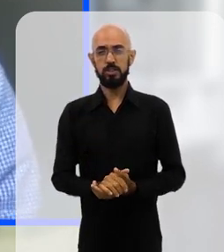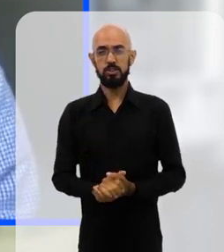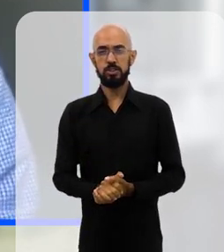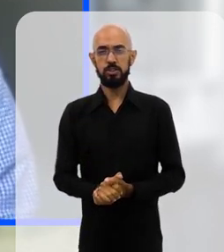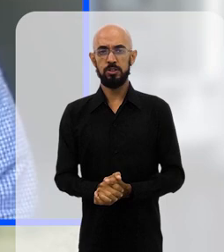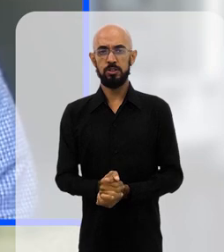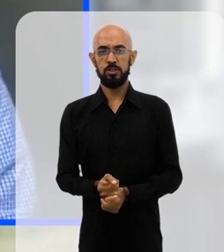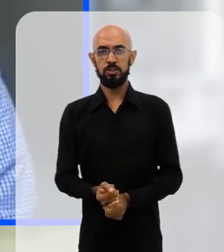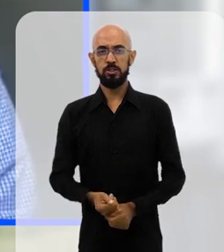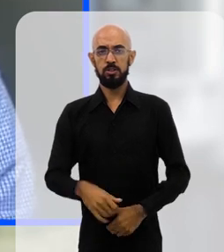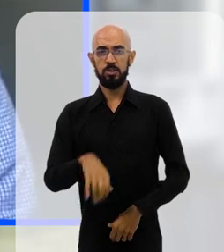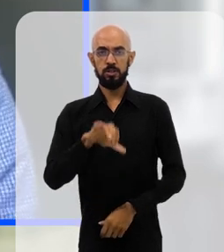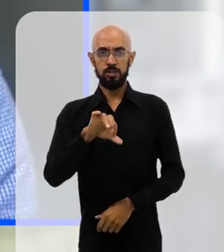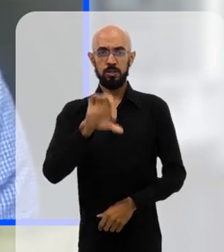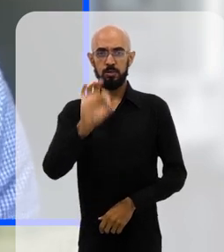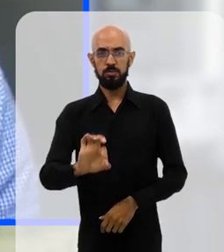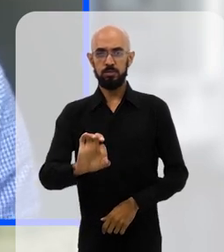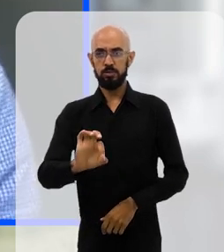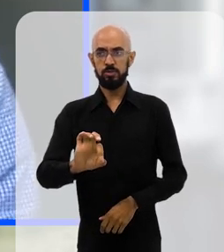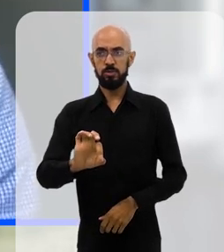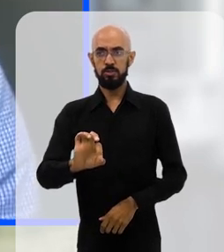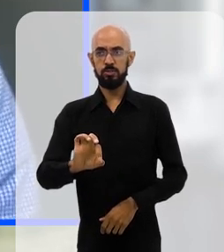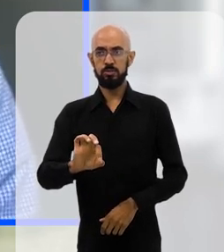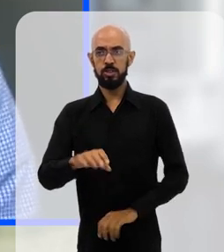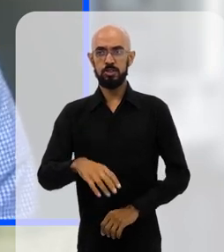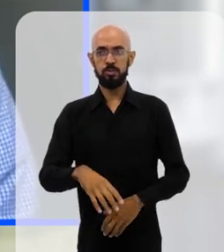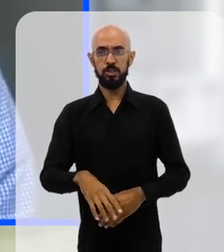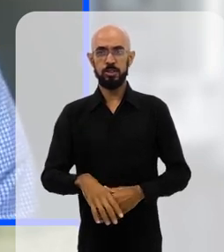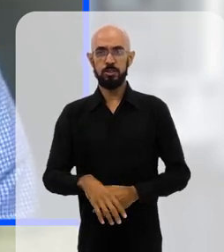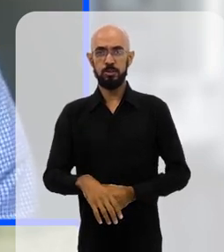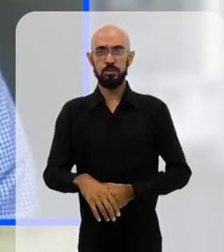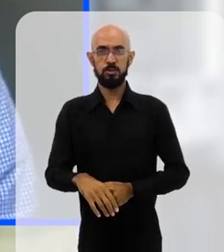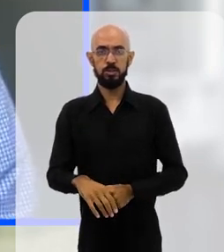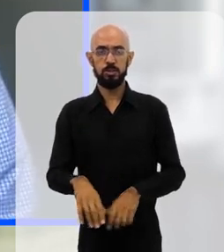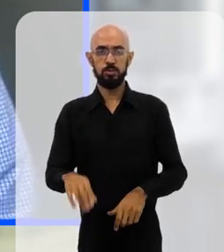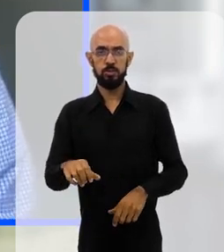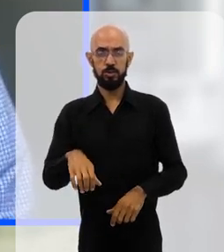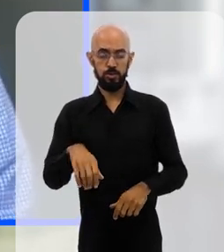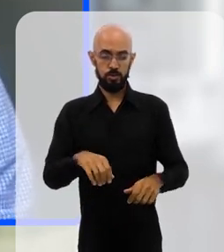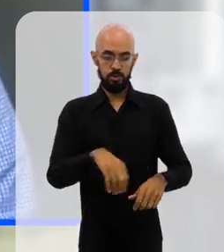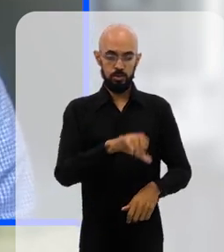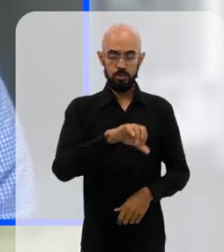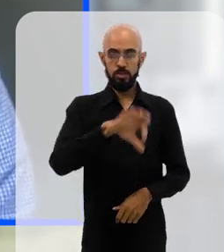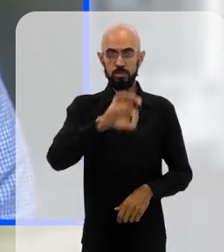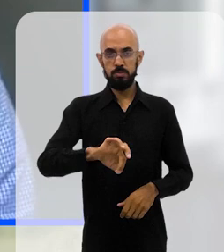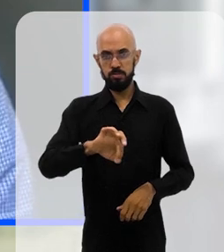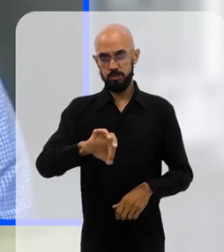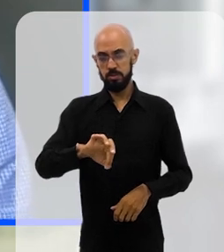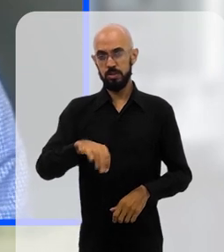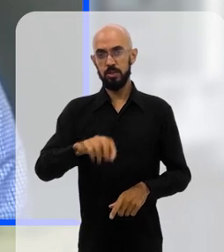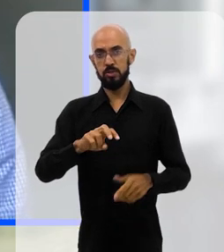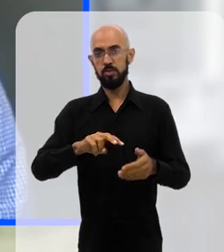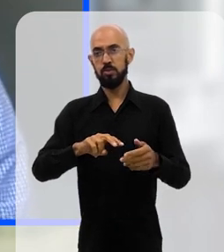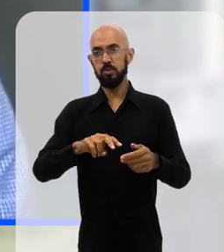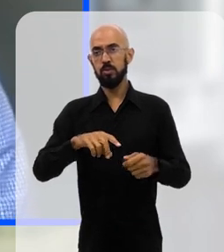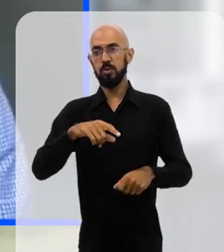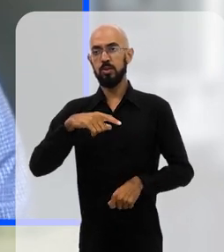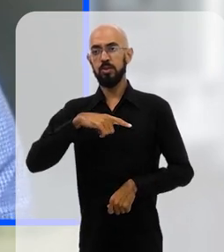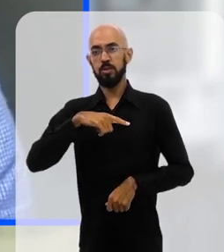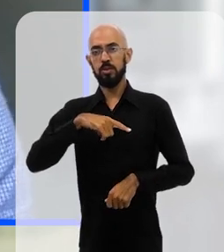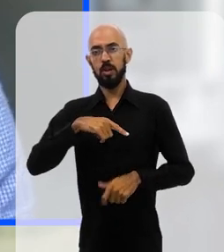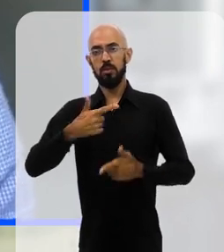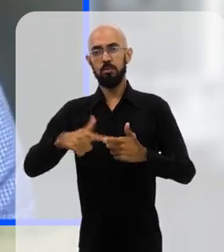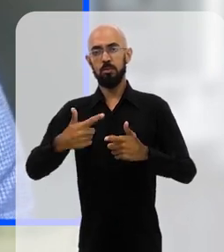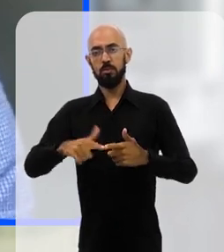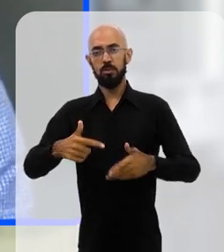E, ao mesmo tempo, 9% da população do Brasil, quase uma pessoa em cada 10 no